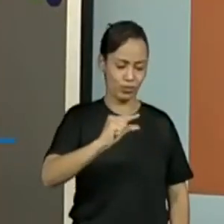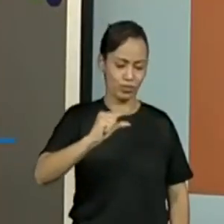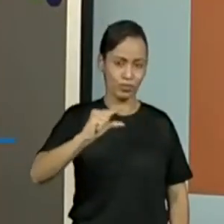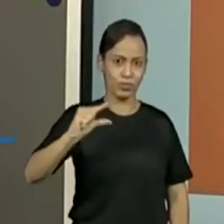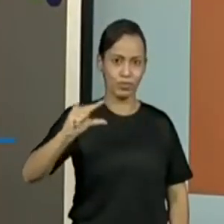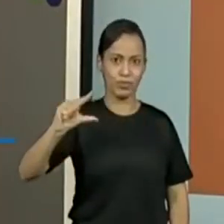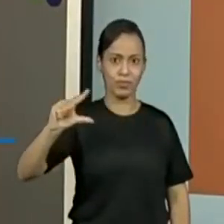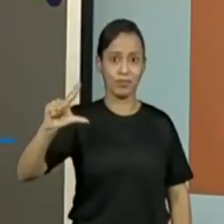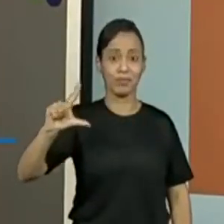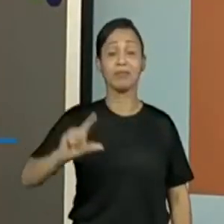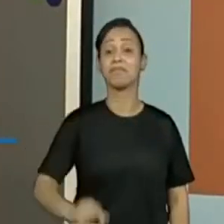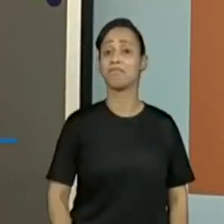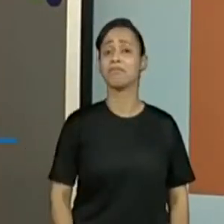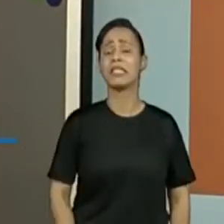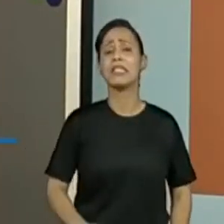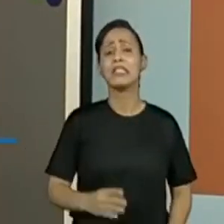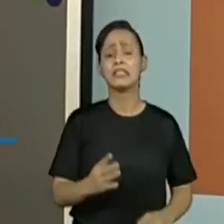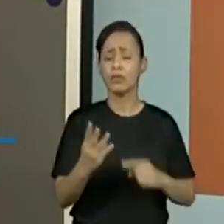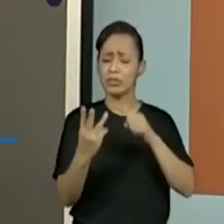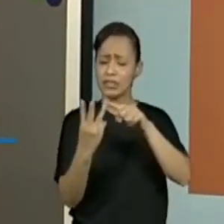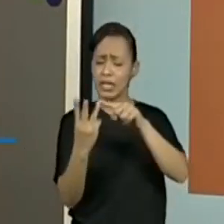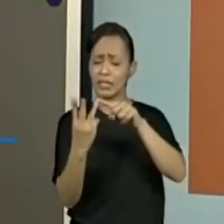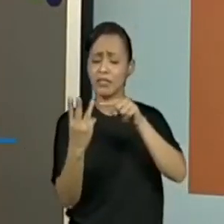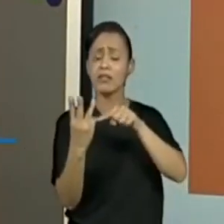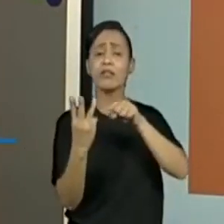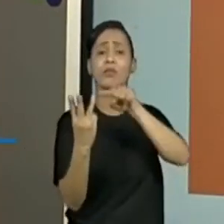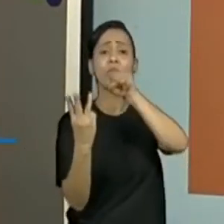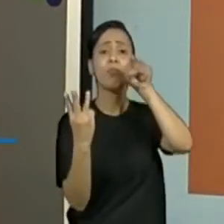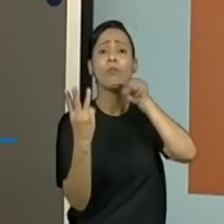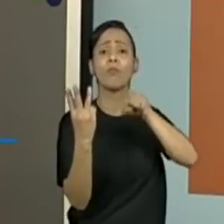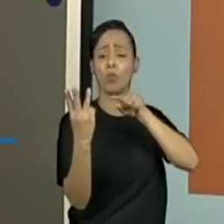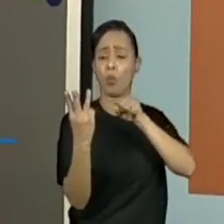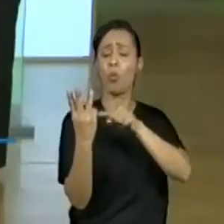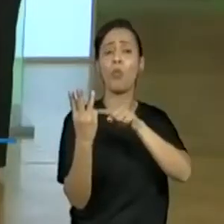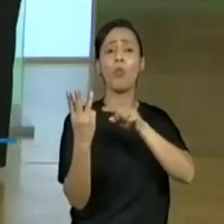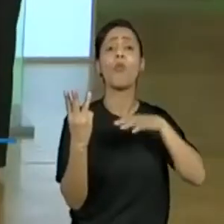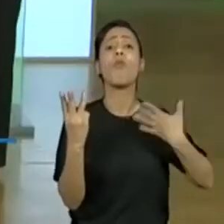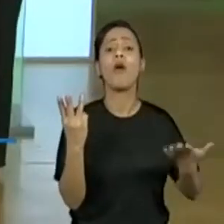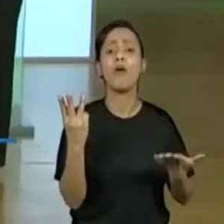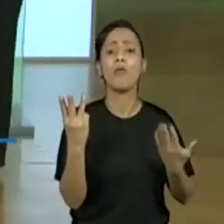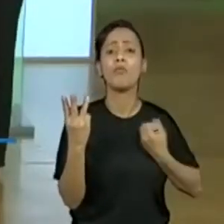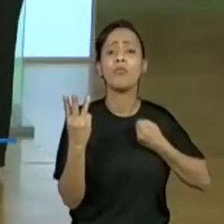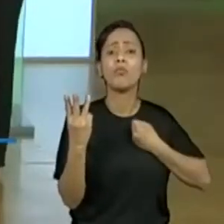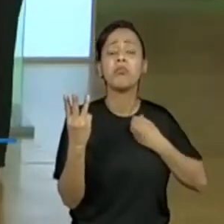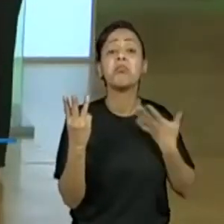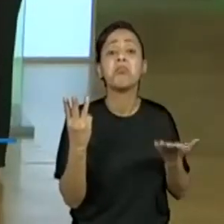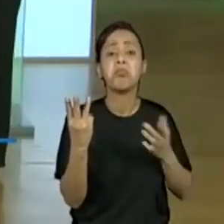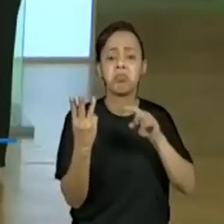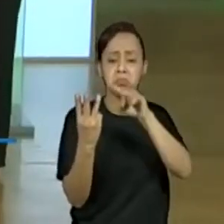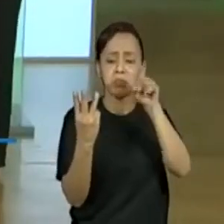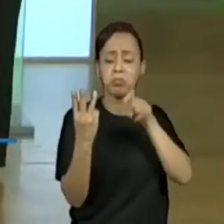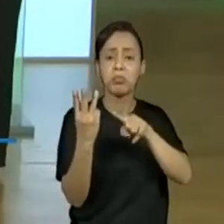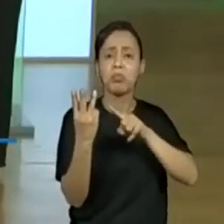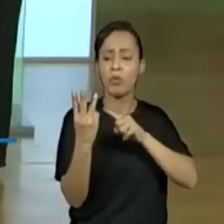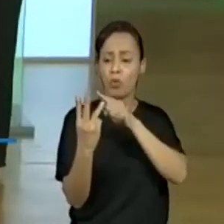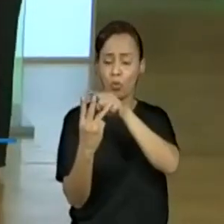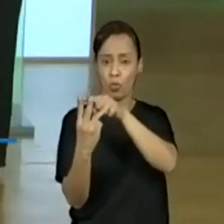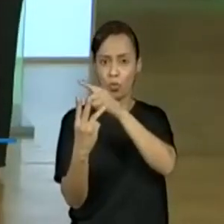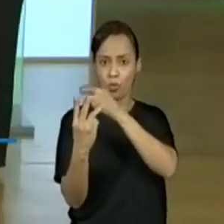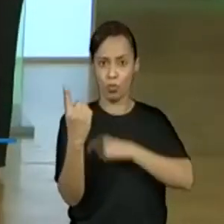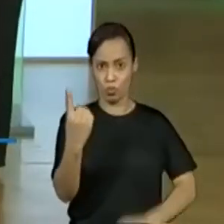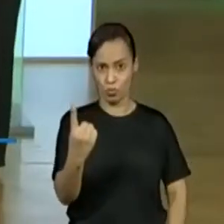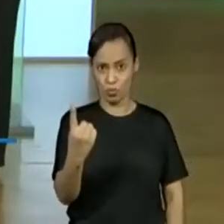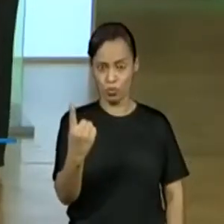nosso próximo número a partir dos números que nós já observamos? Se a gente levar em conta os números 1,